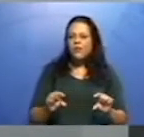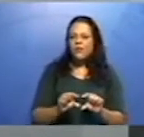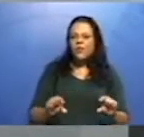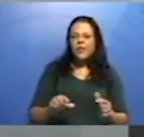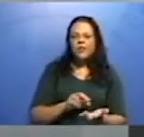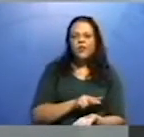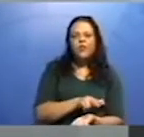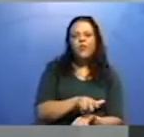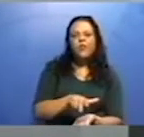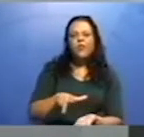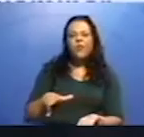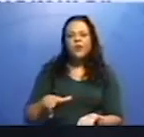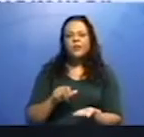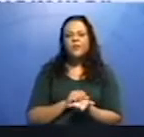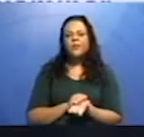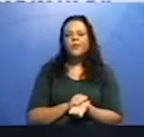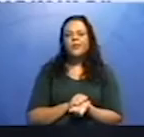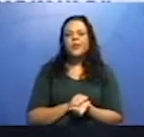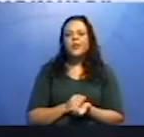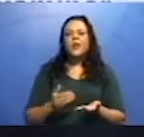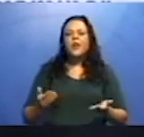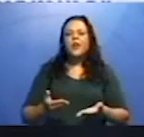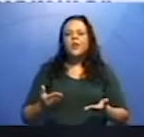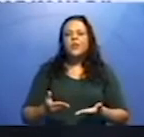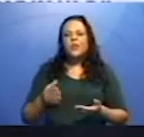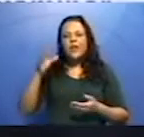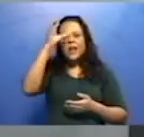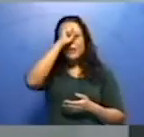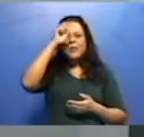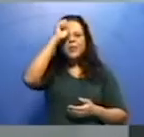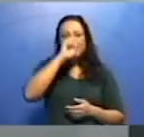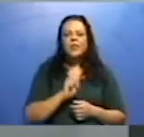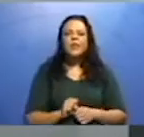aulas, vamos examinar apenas um tipo de unidade. A oração.